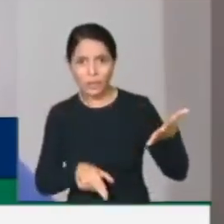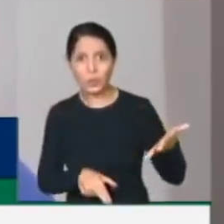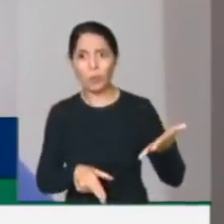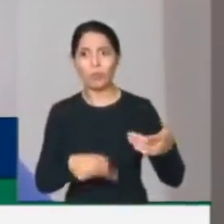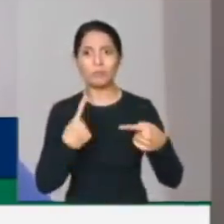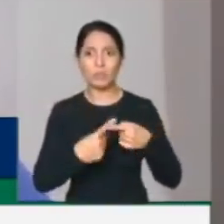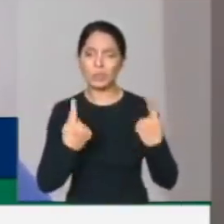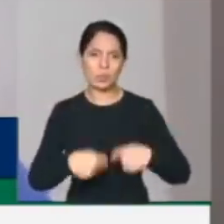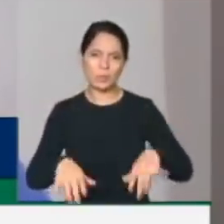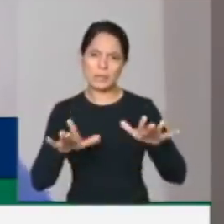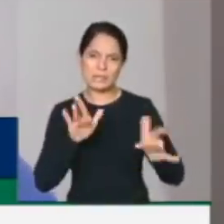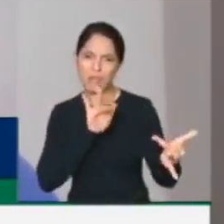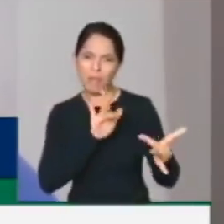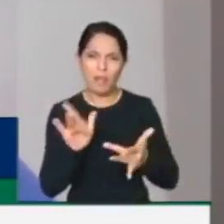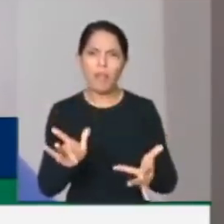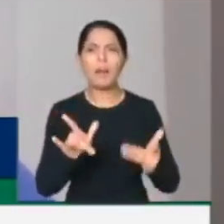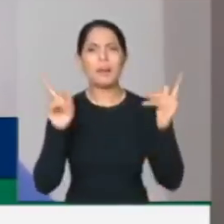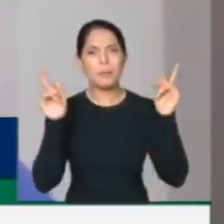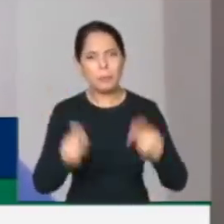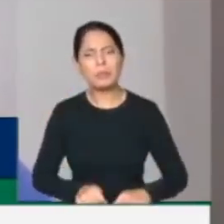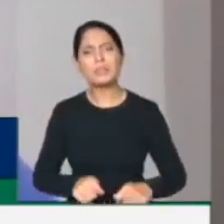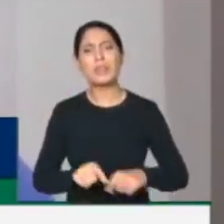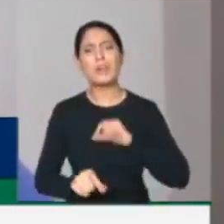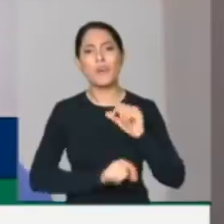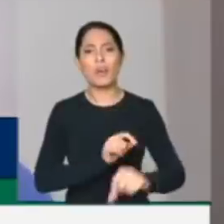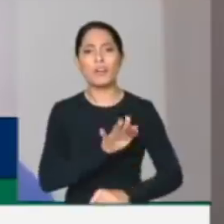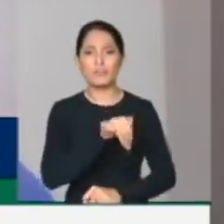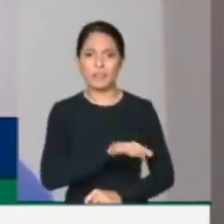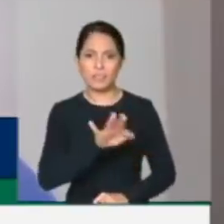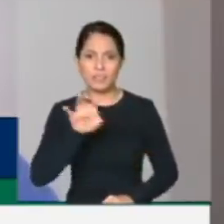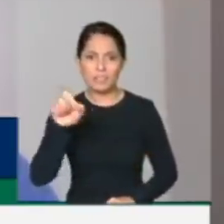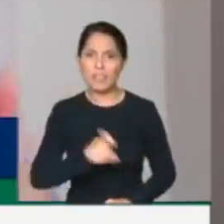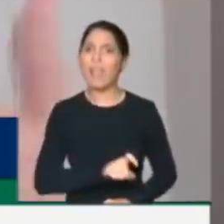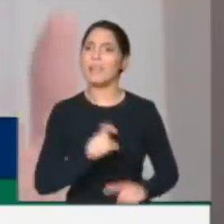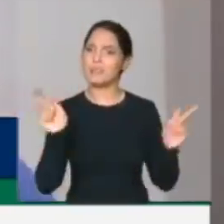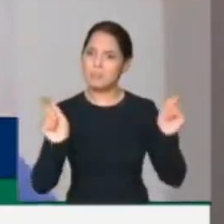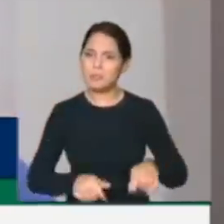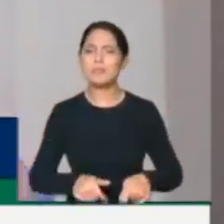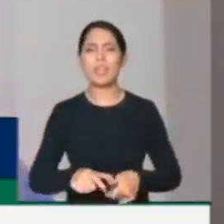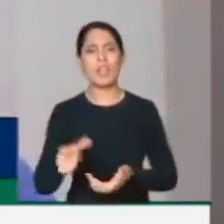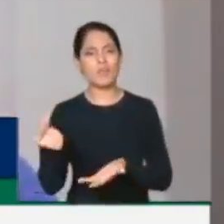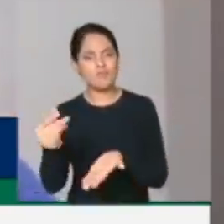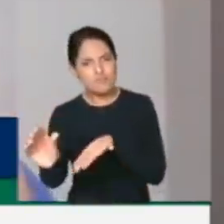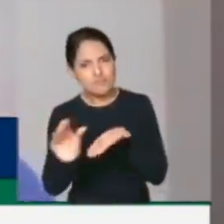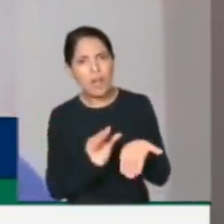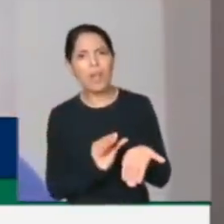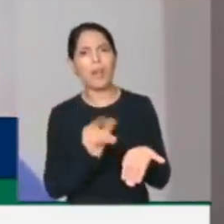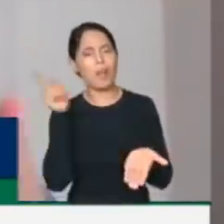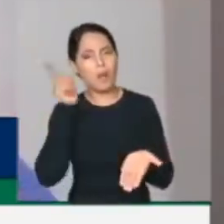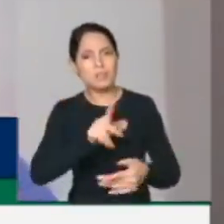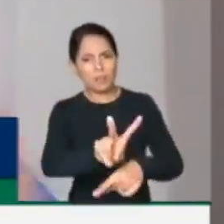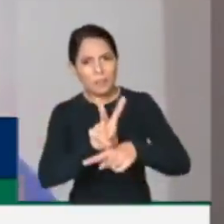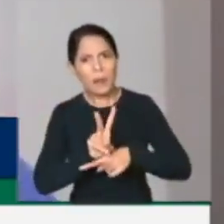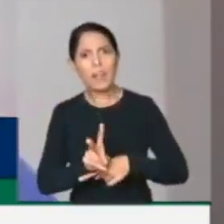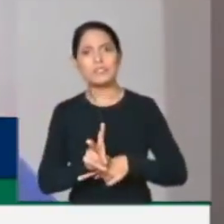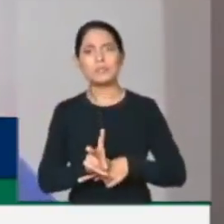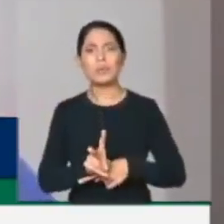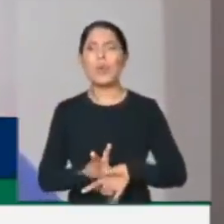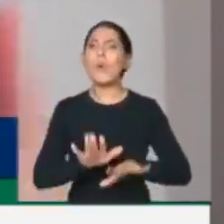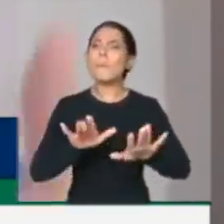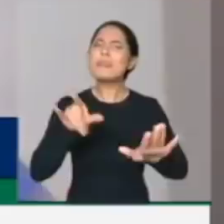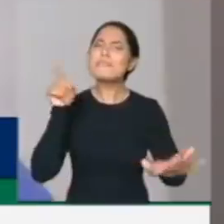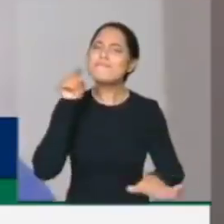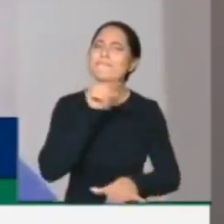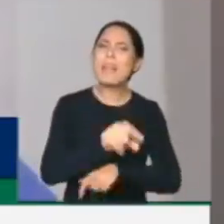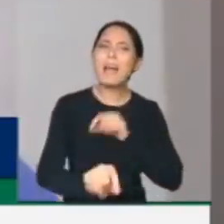contato presencial, para você poder permitir que as fintechs concedam esse microcrédito. O que é que tanto esses deputados têm contra